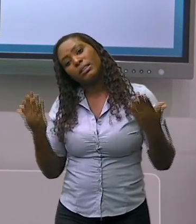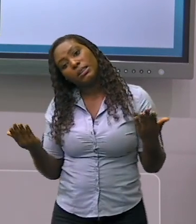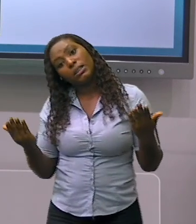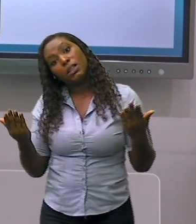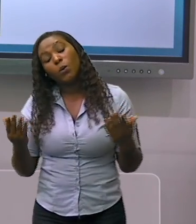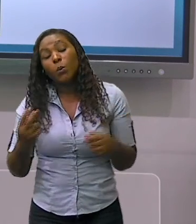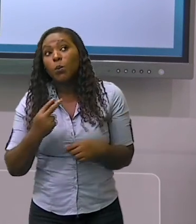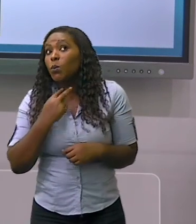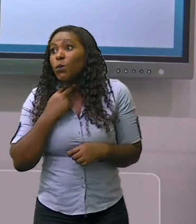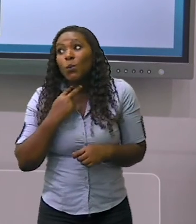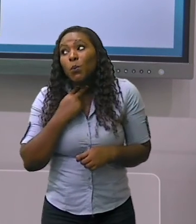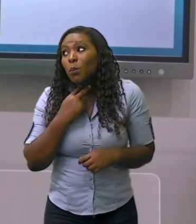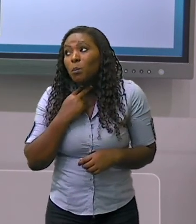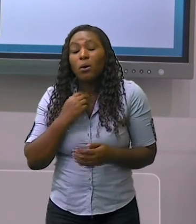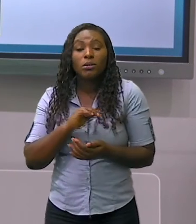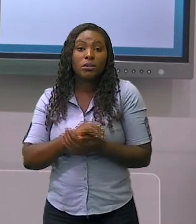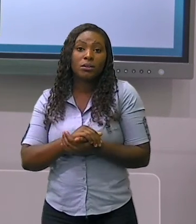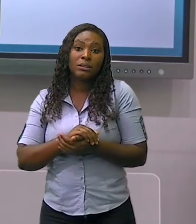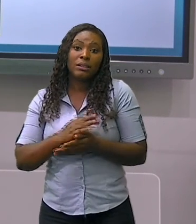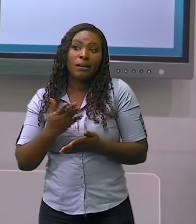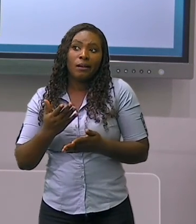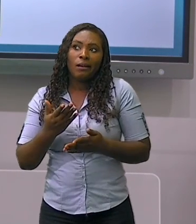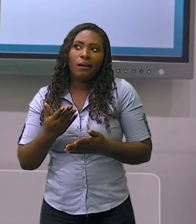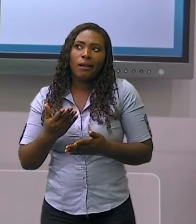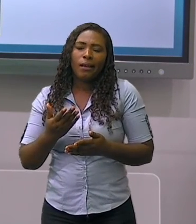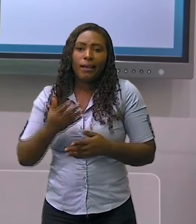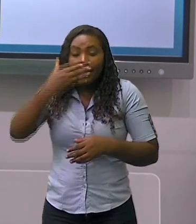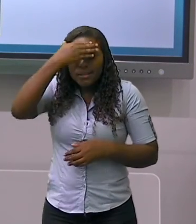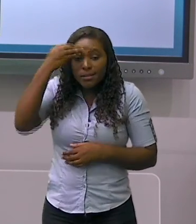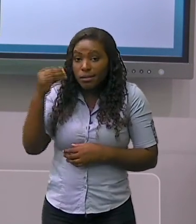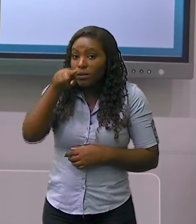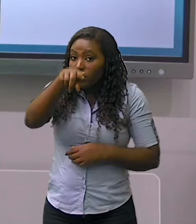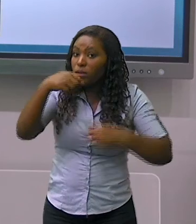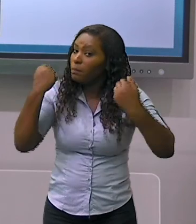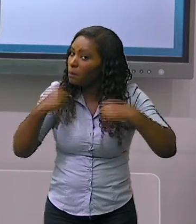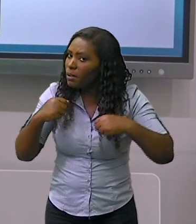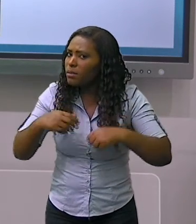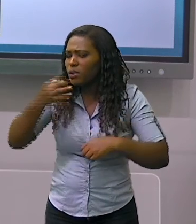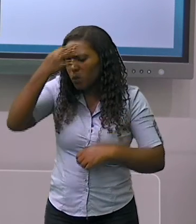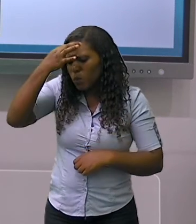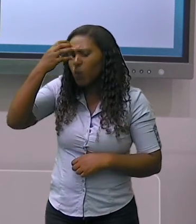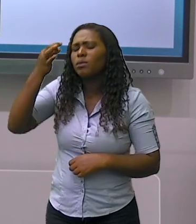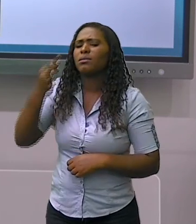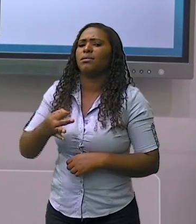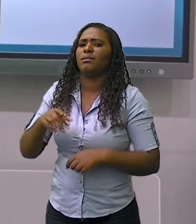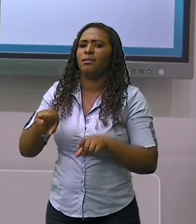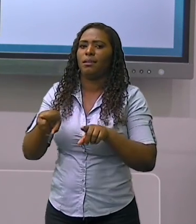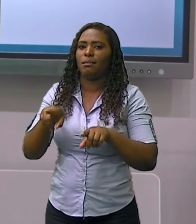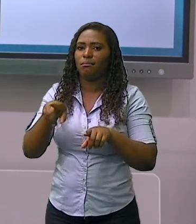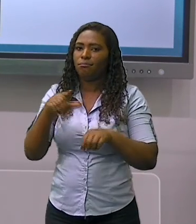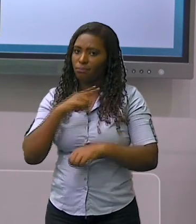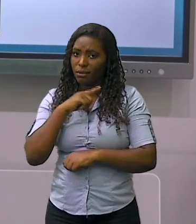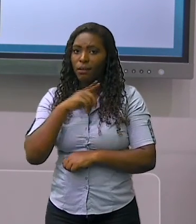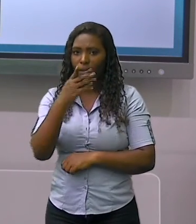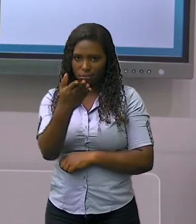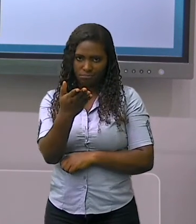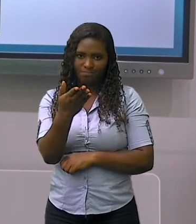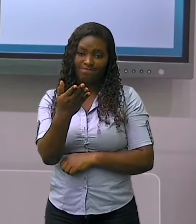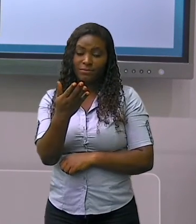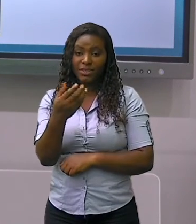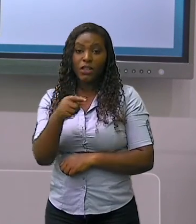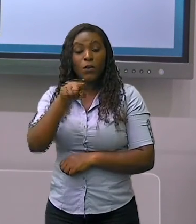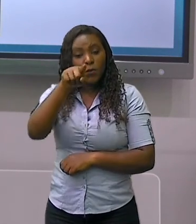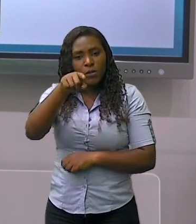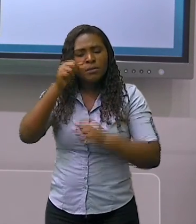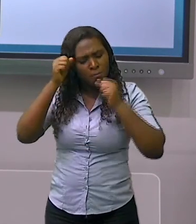podemos deixar de fazer a nossa parte, contribuir para a preservação das paisagens